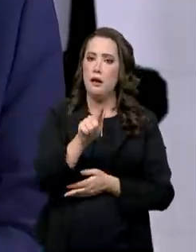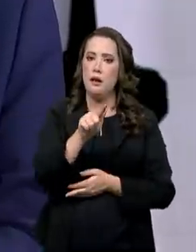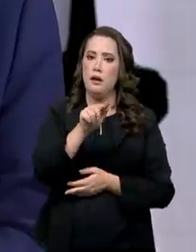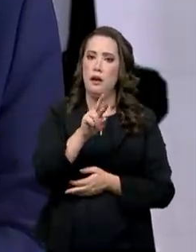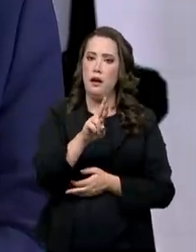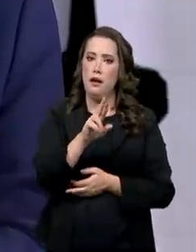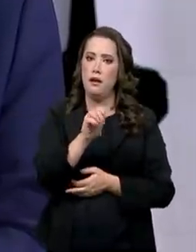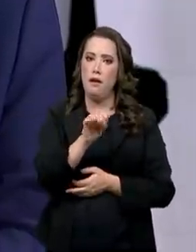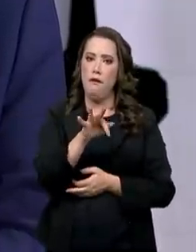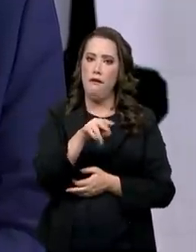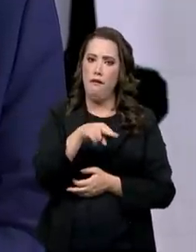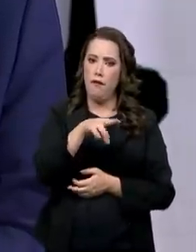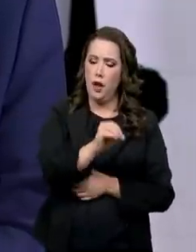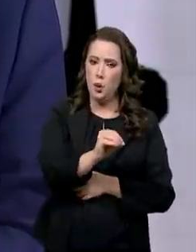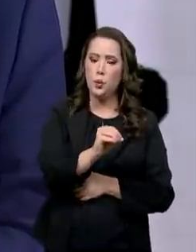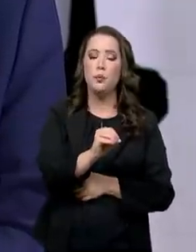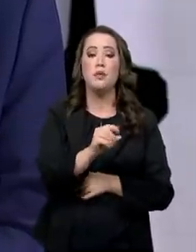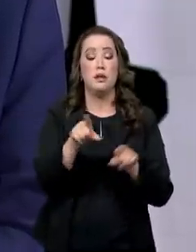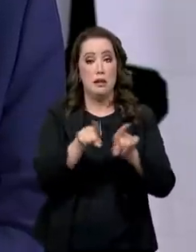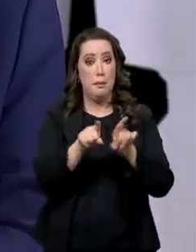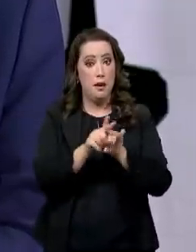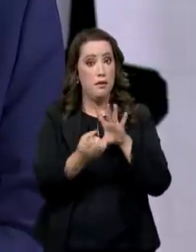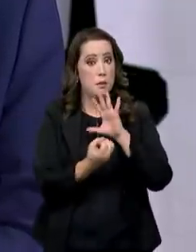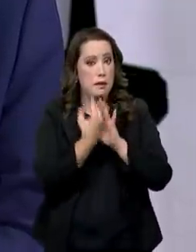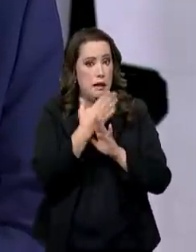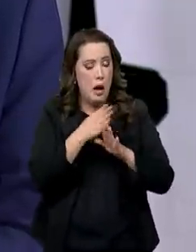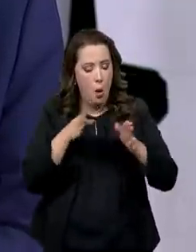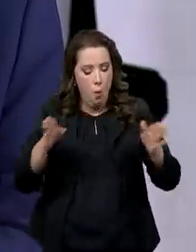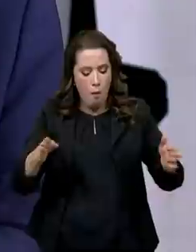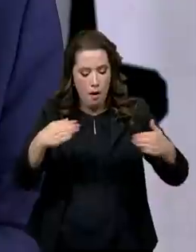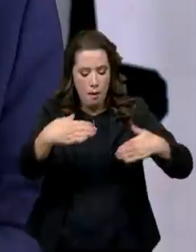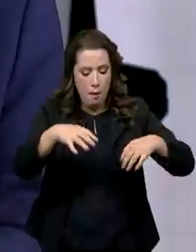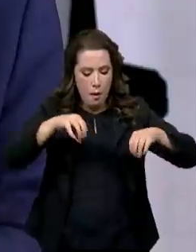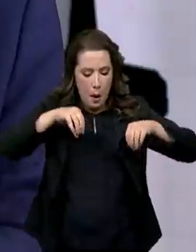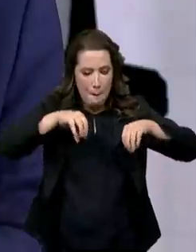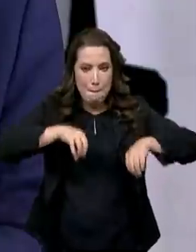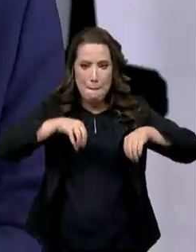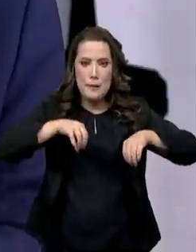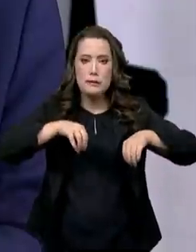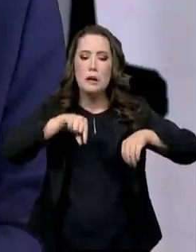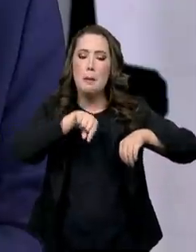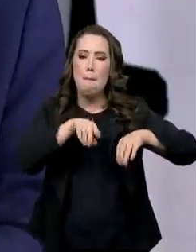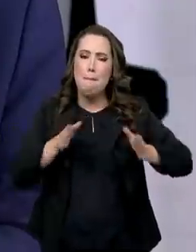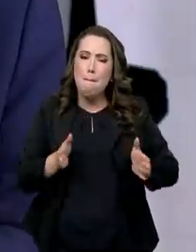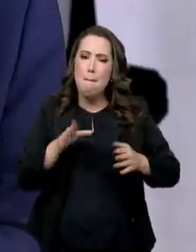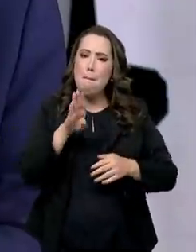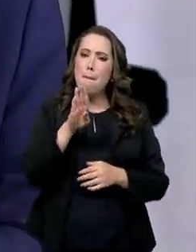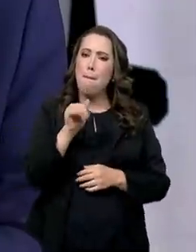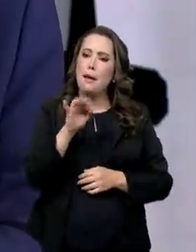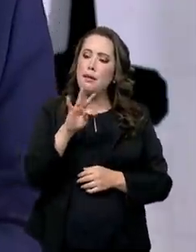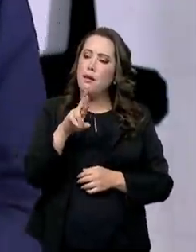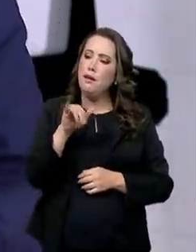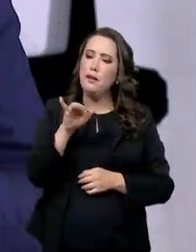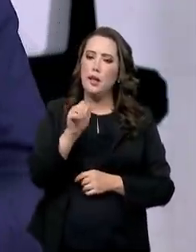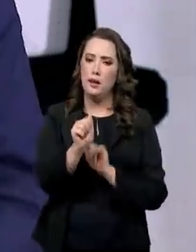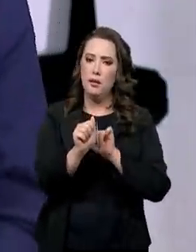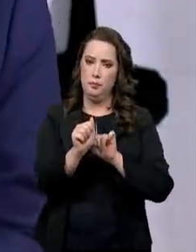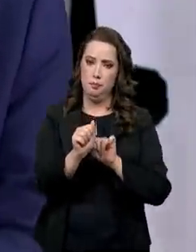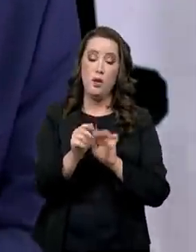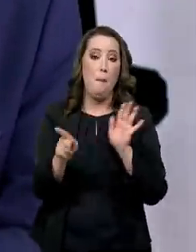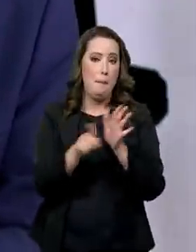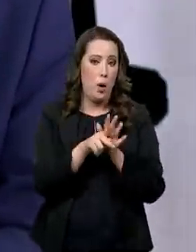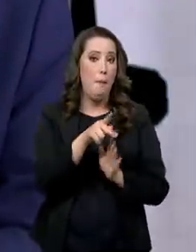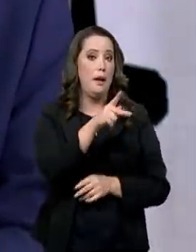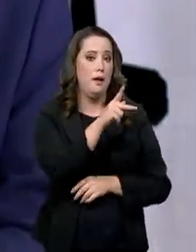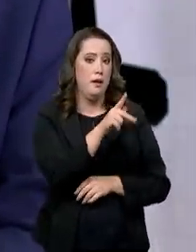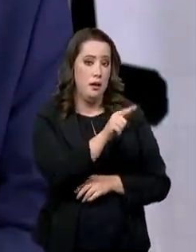grafeno, uma super bateria feita no Brasil, tecnologia nacional. O aumento das tecnologias de